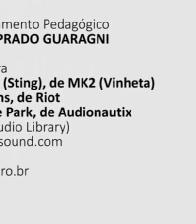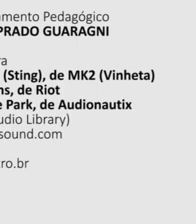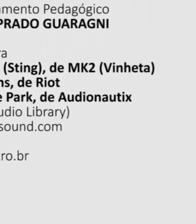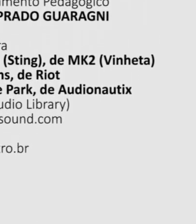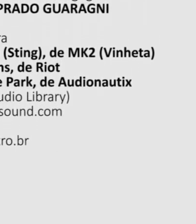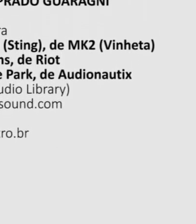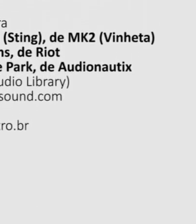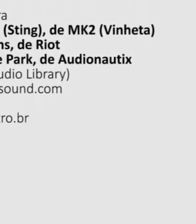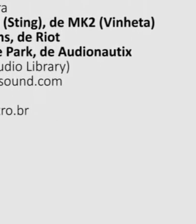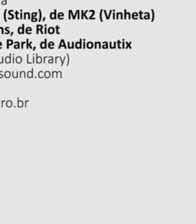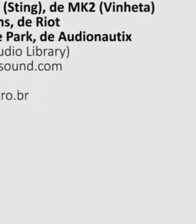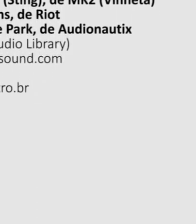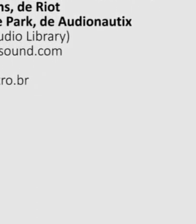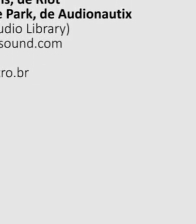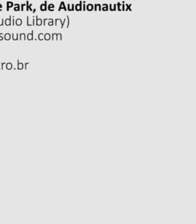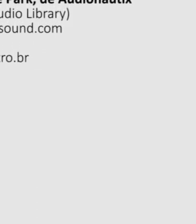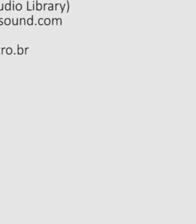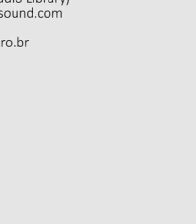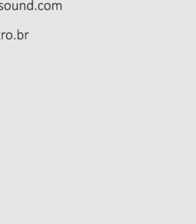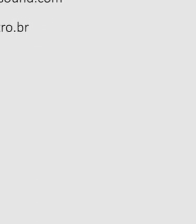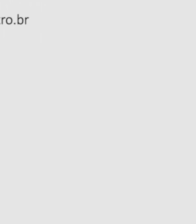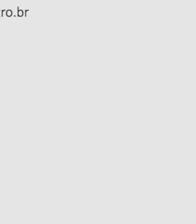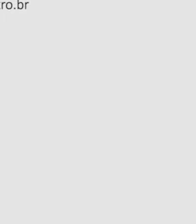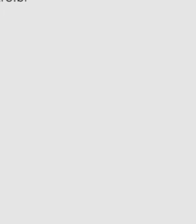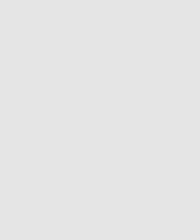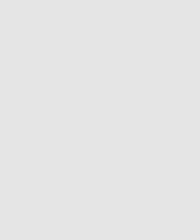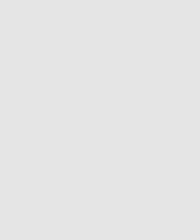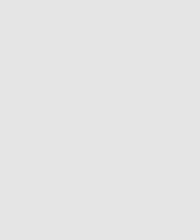E não